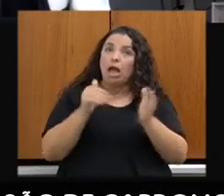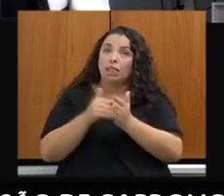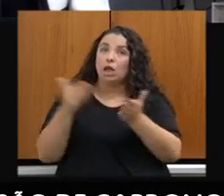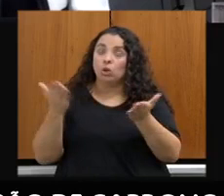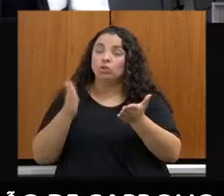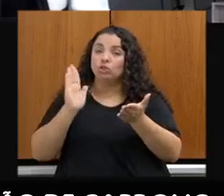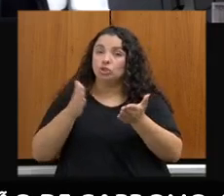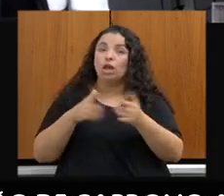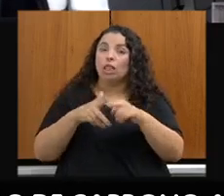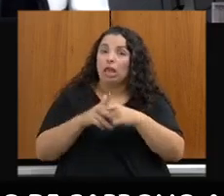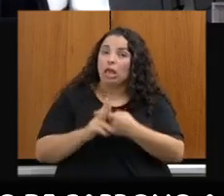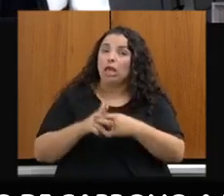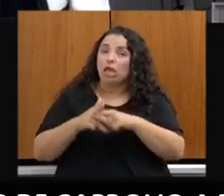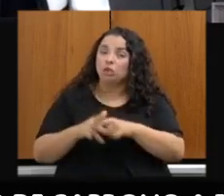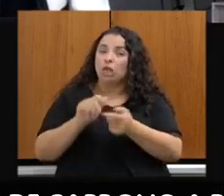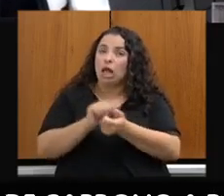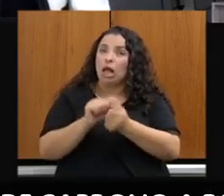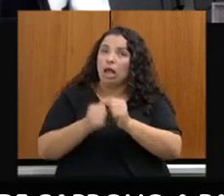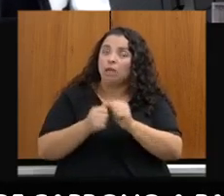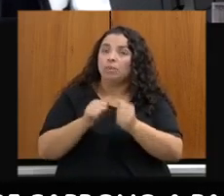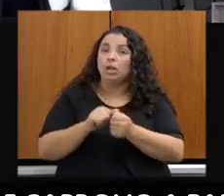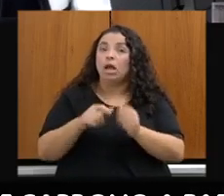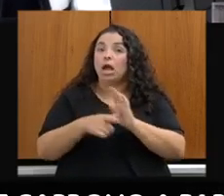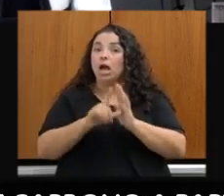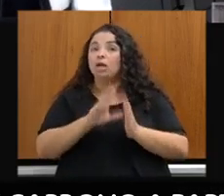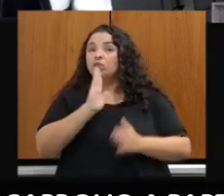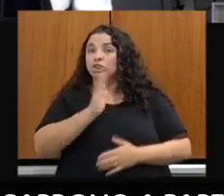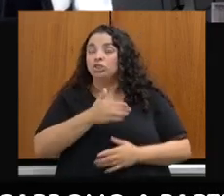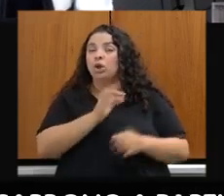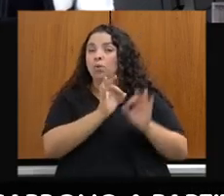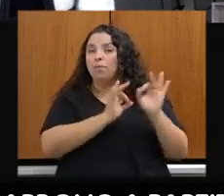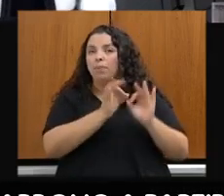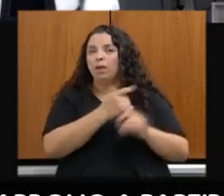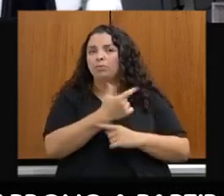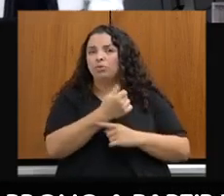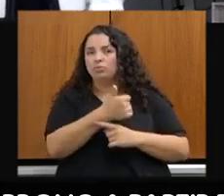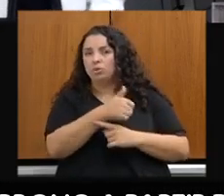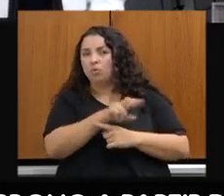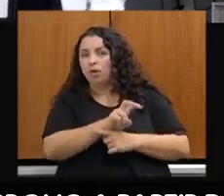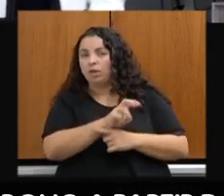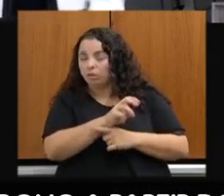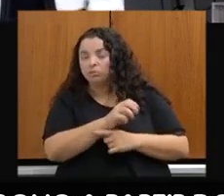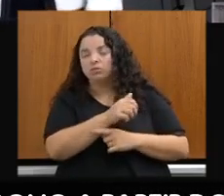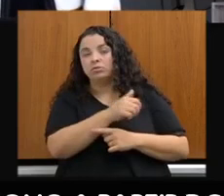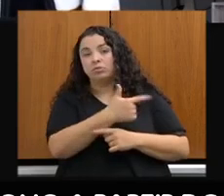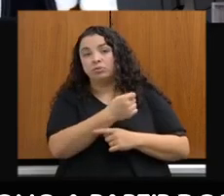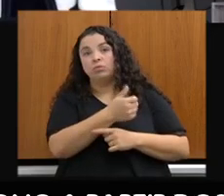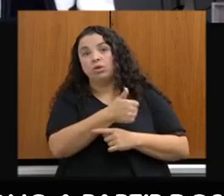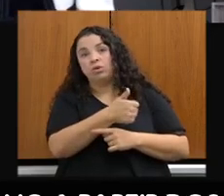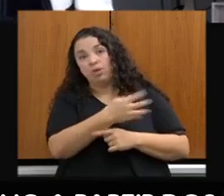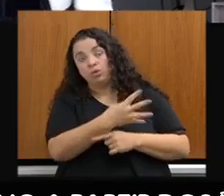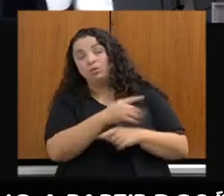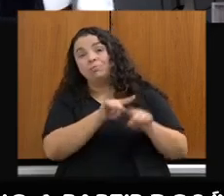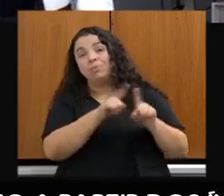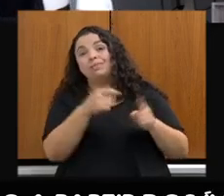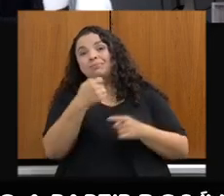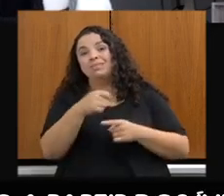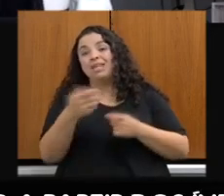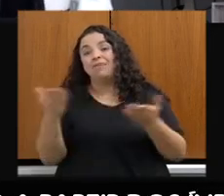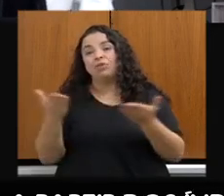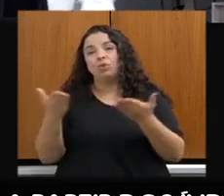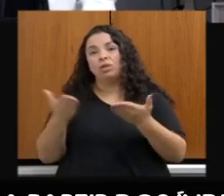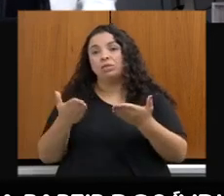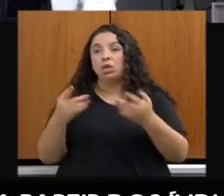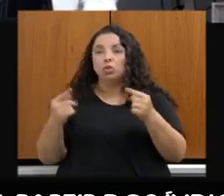reestruturando. Nós já tínhamos um plano de 2014, um inventário de 2014, mas isso precisava ser atualizado frente à realidade